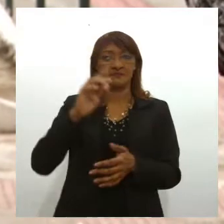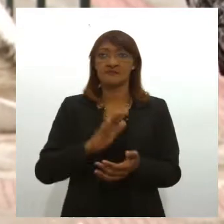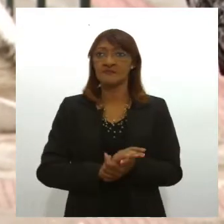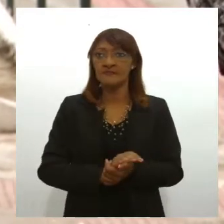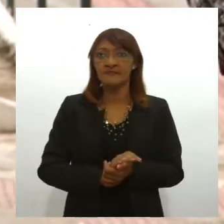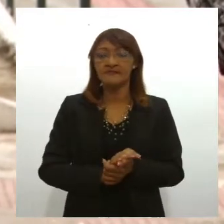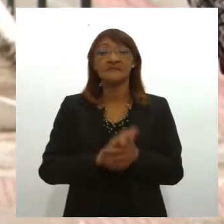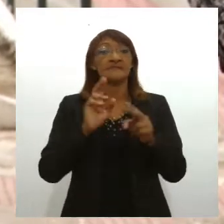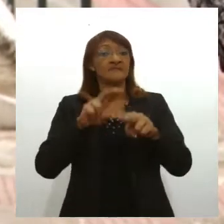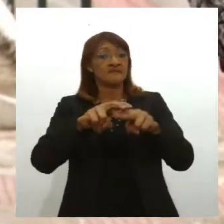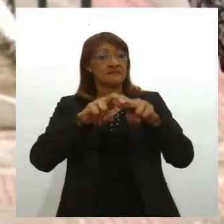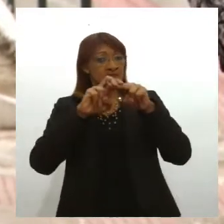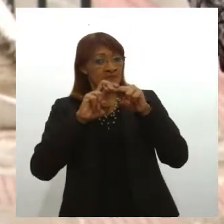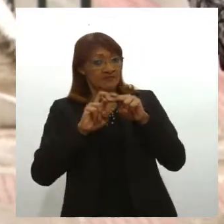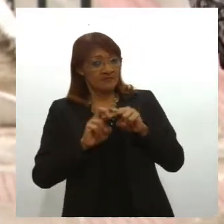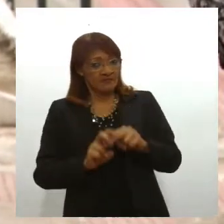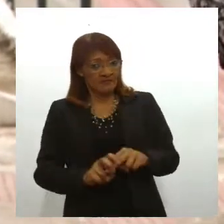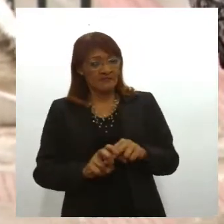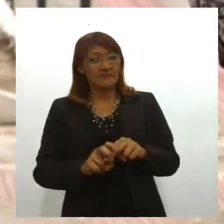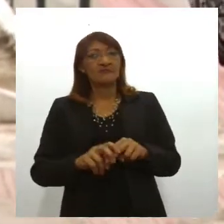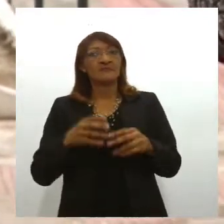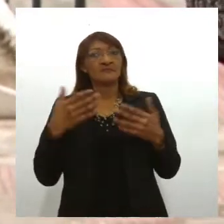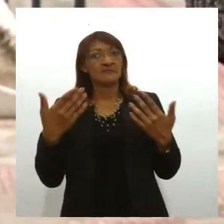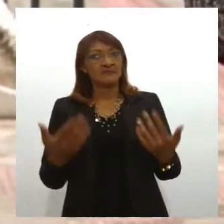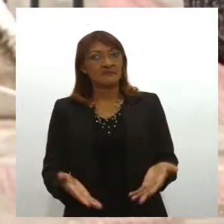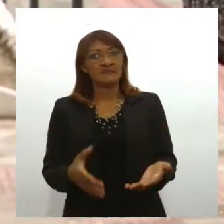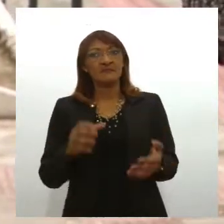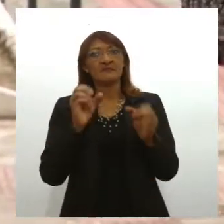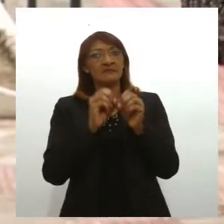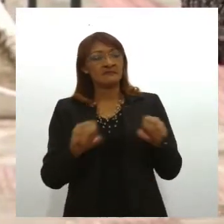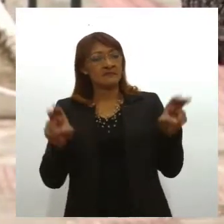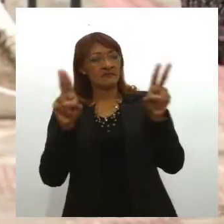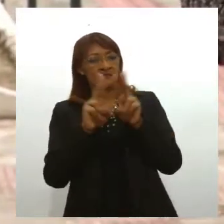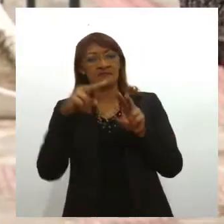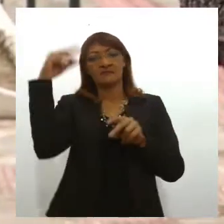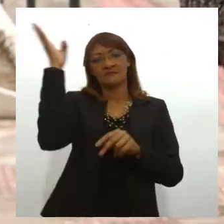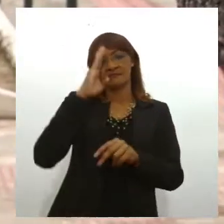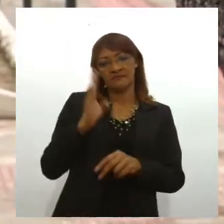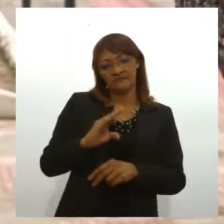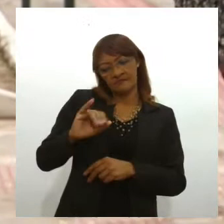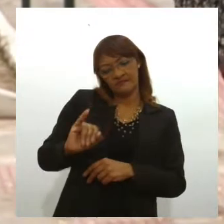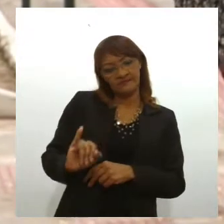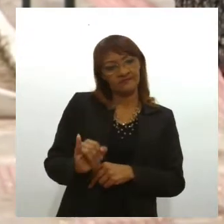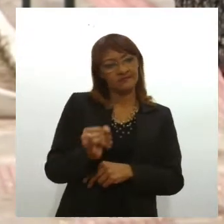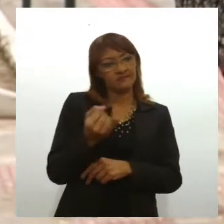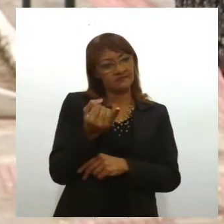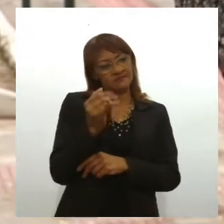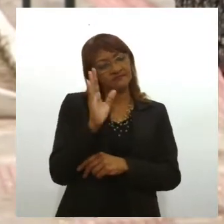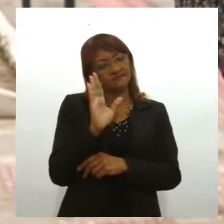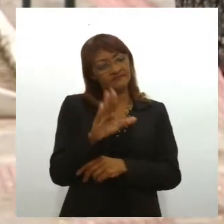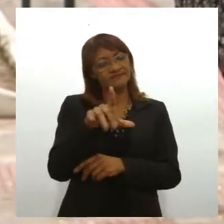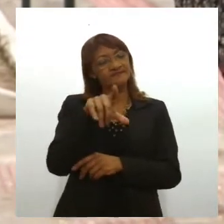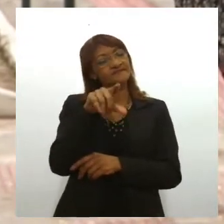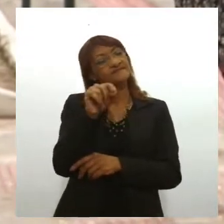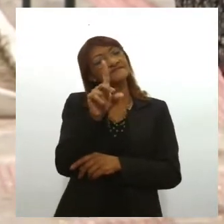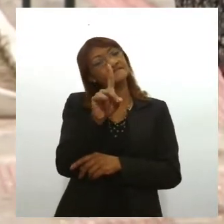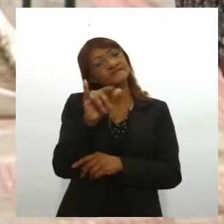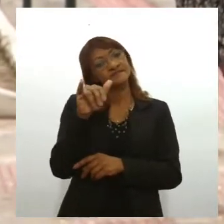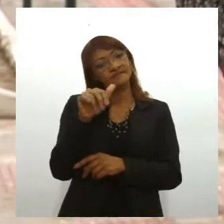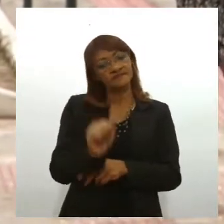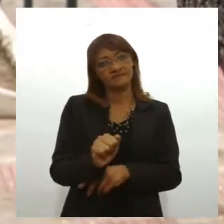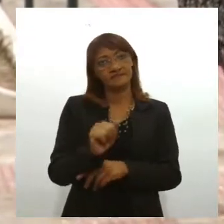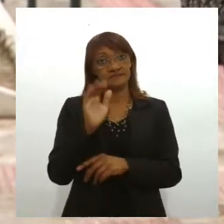por conta dessa designação da ONU, o Brasil aproveitou e deixou essa data com uma data de